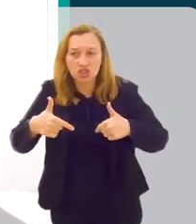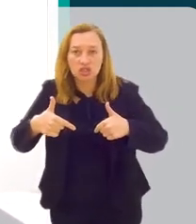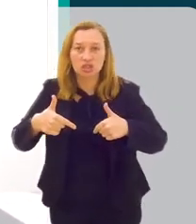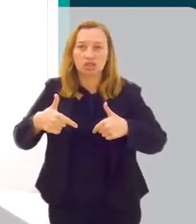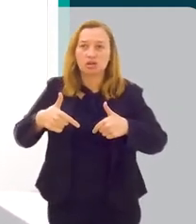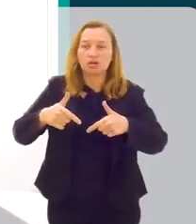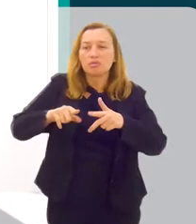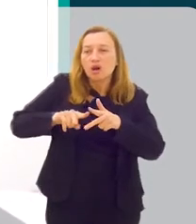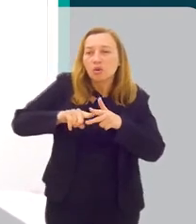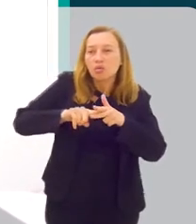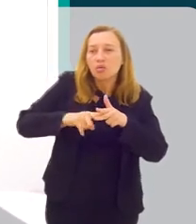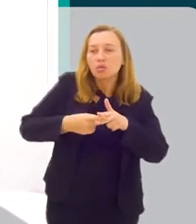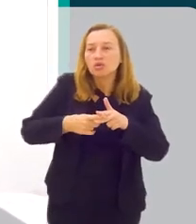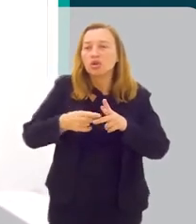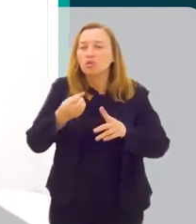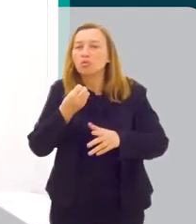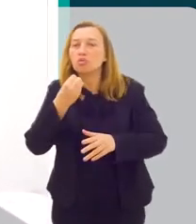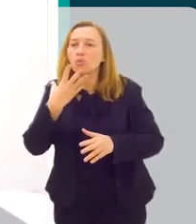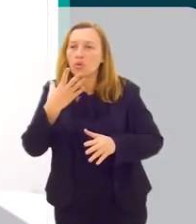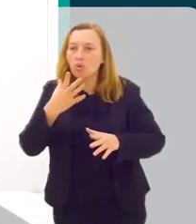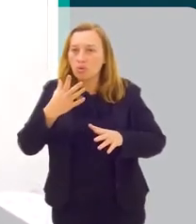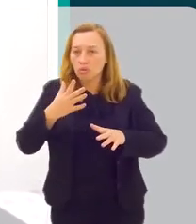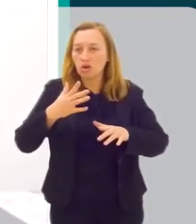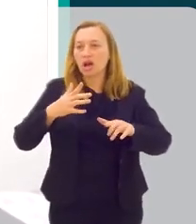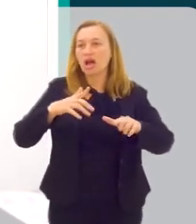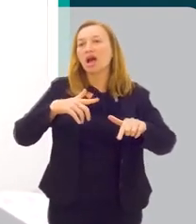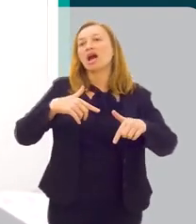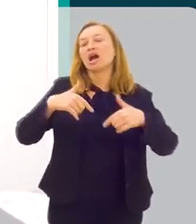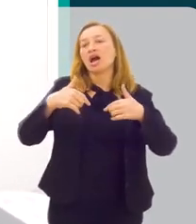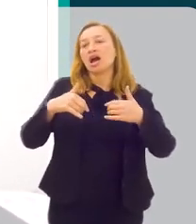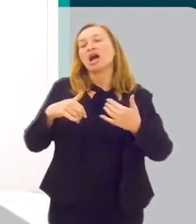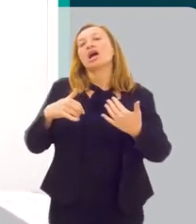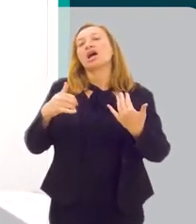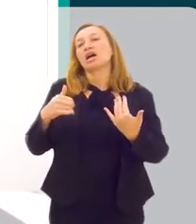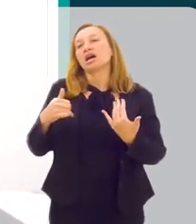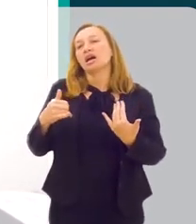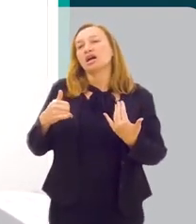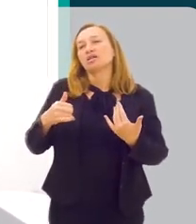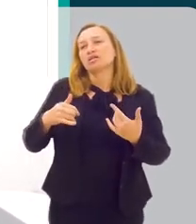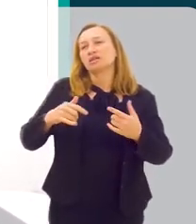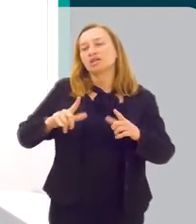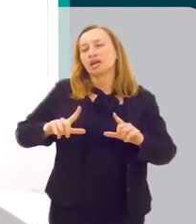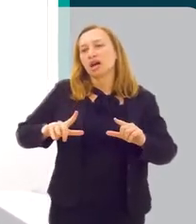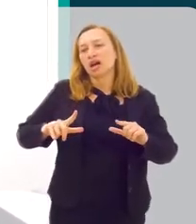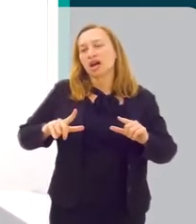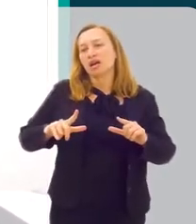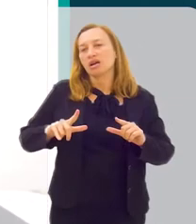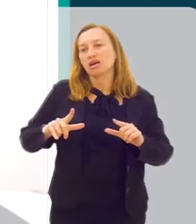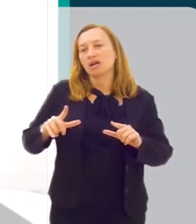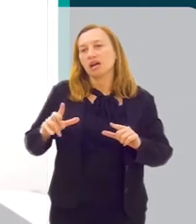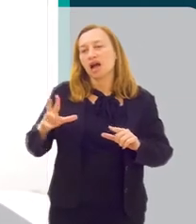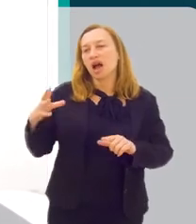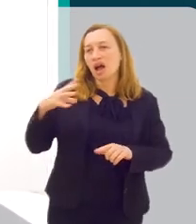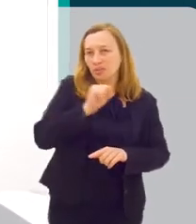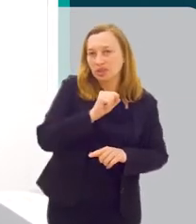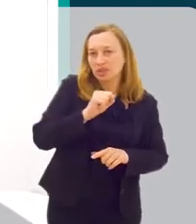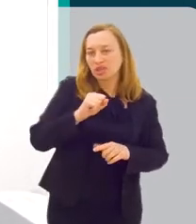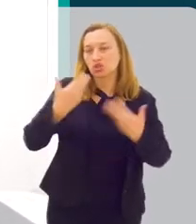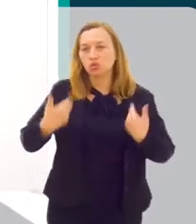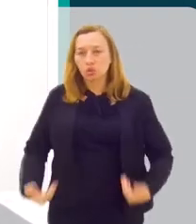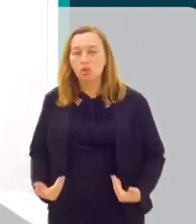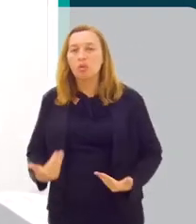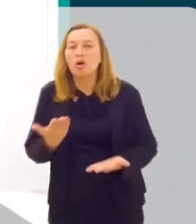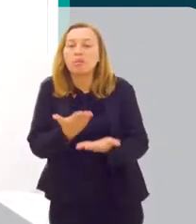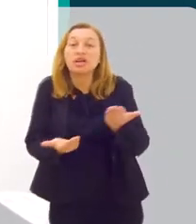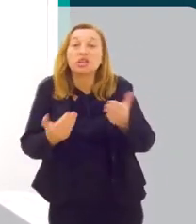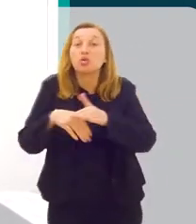atuação, para a manutenção do bom funcionamento do corpo humano. Então, o que a gente